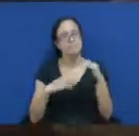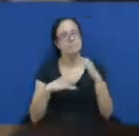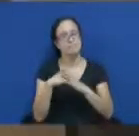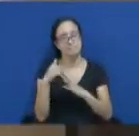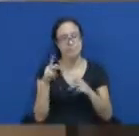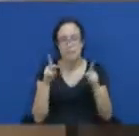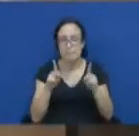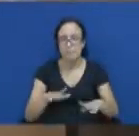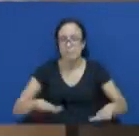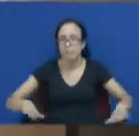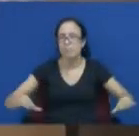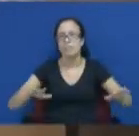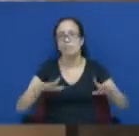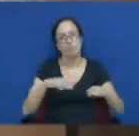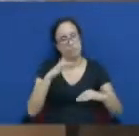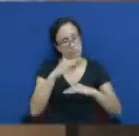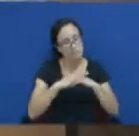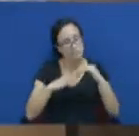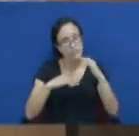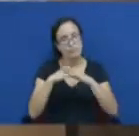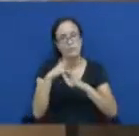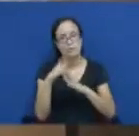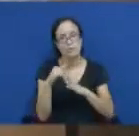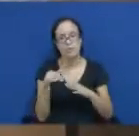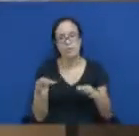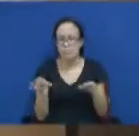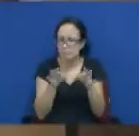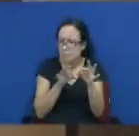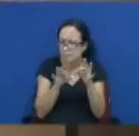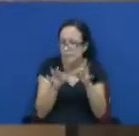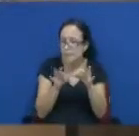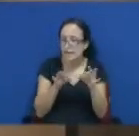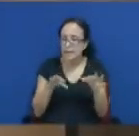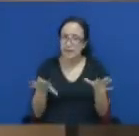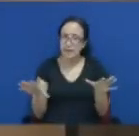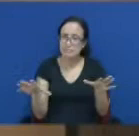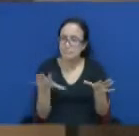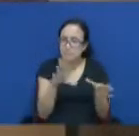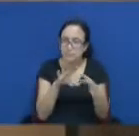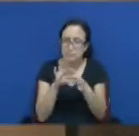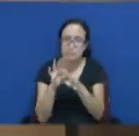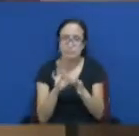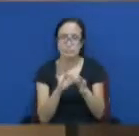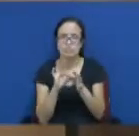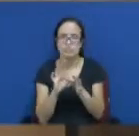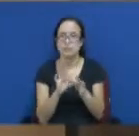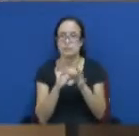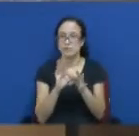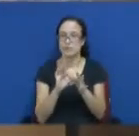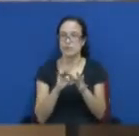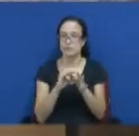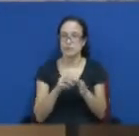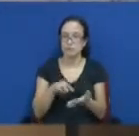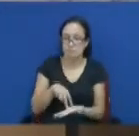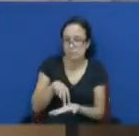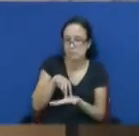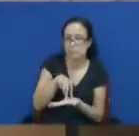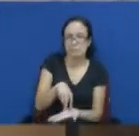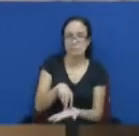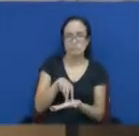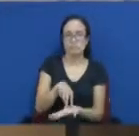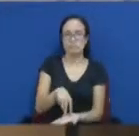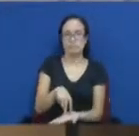sociedade e a sociedade organizada. É a sociedade que tem a coragem de abrir mão de toda e qualquer